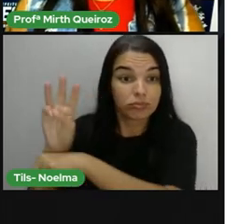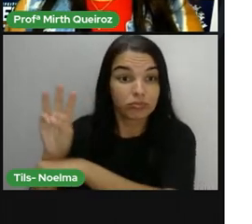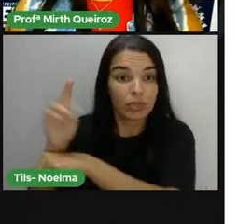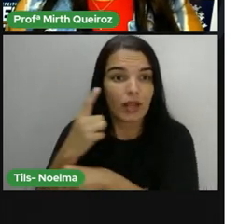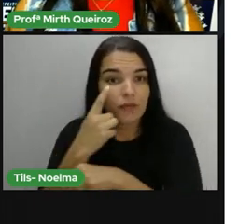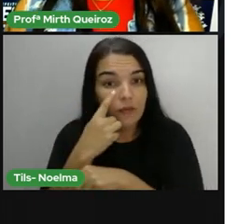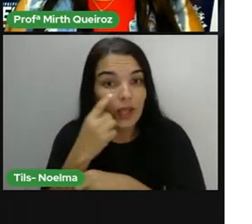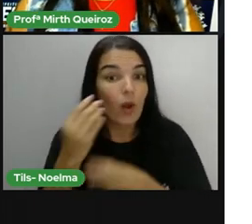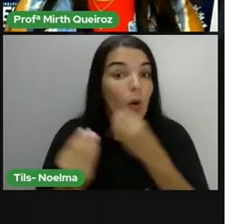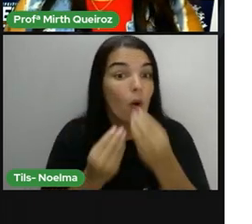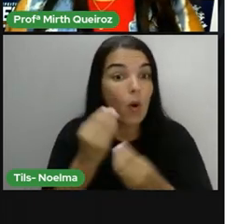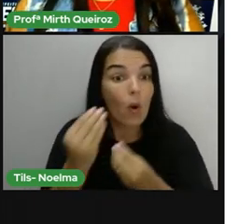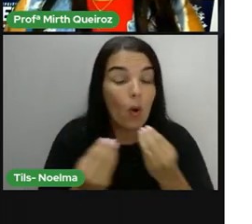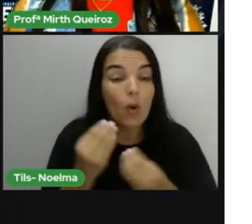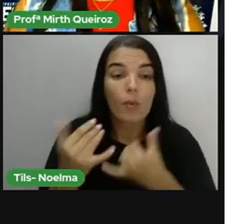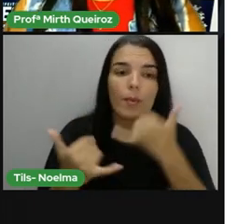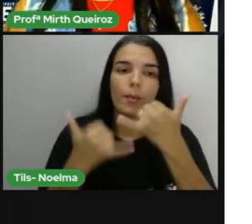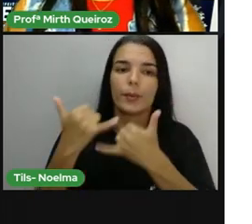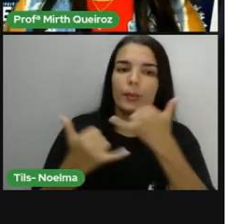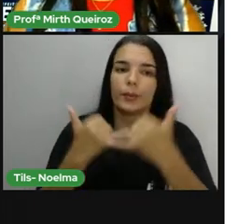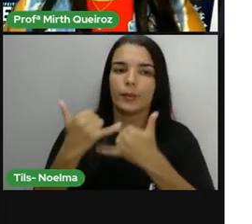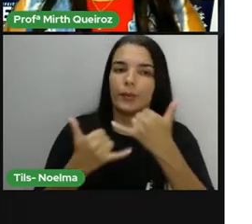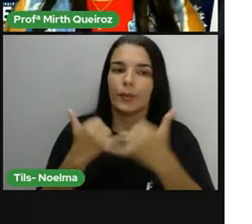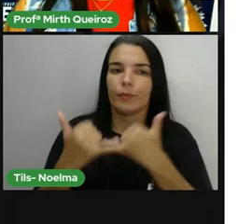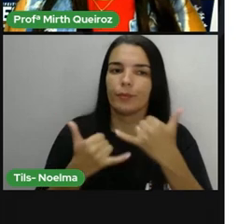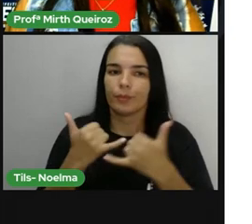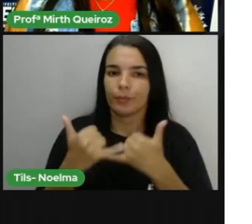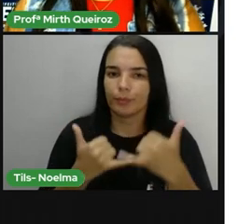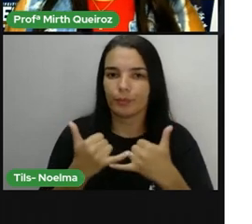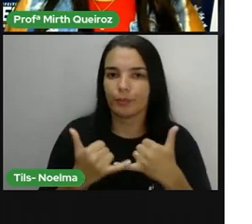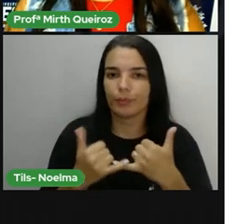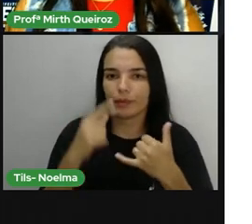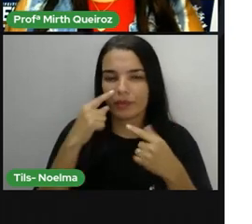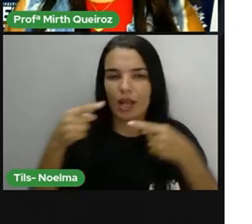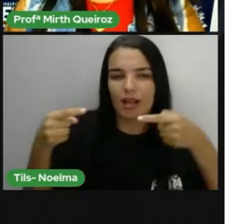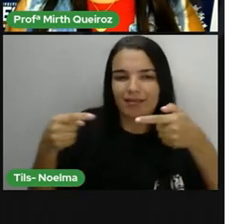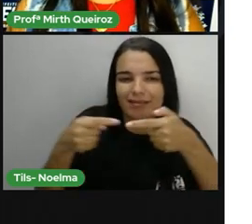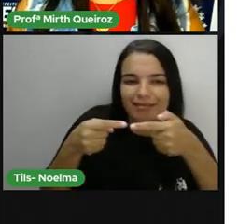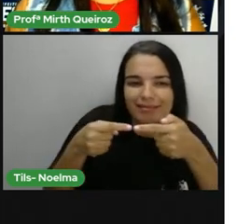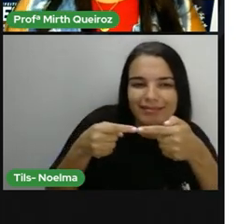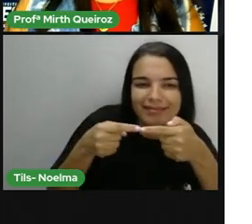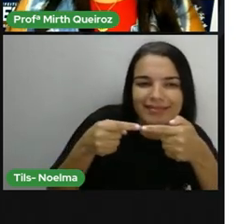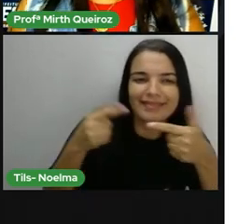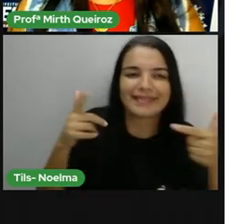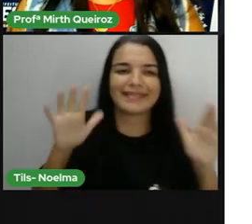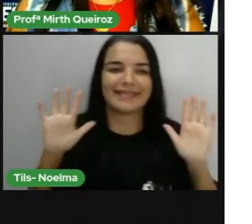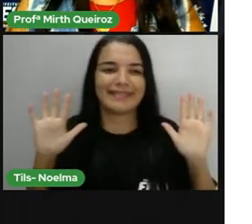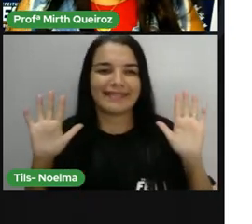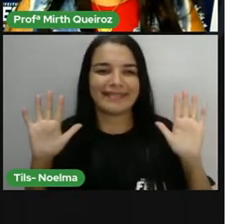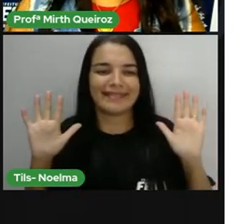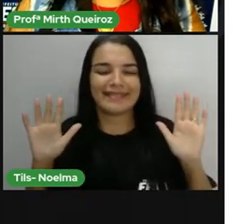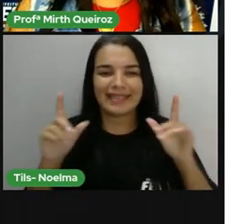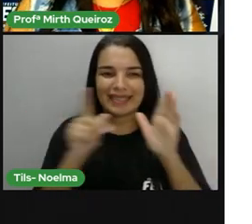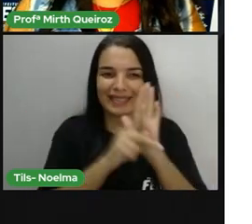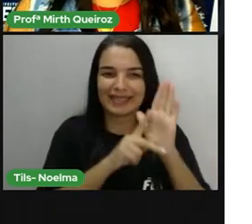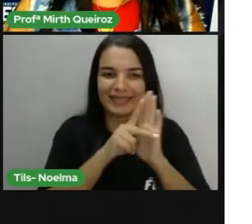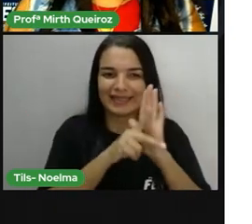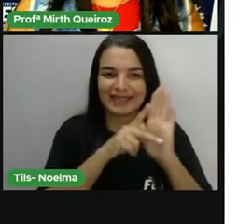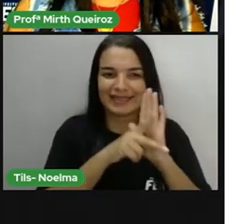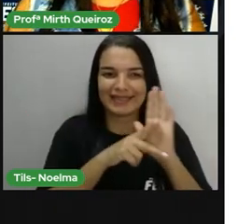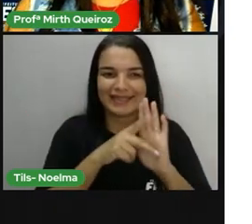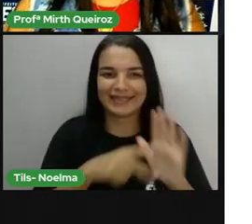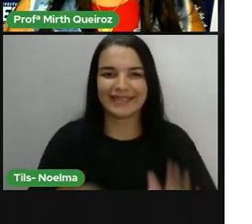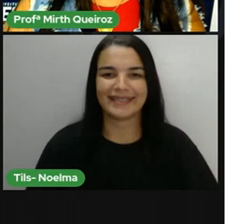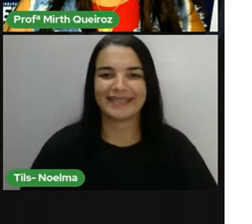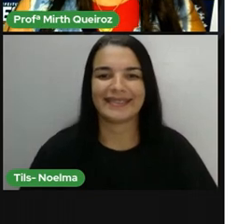vocês verem aí como é que a gente faz rimas, né? Para poder fazer poemas. Espera aí que a Pró